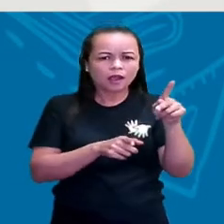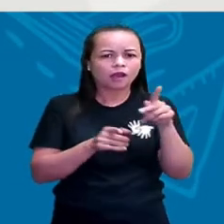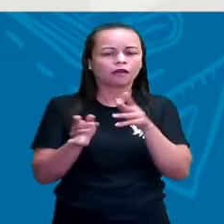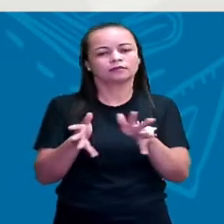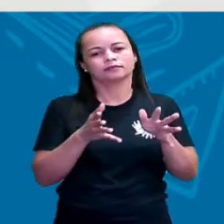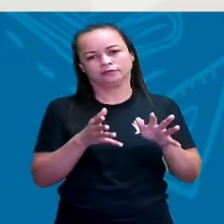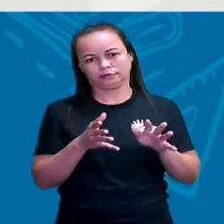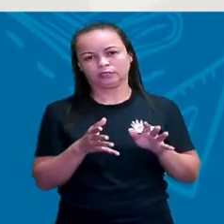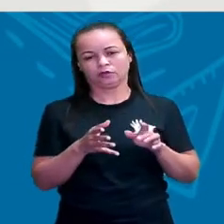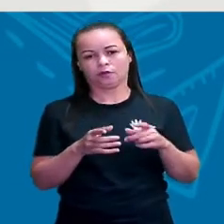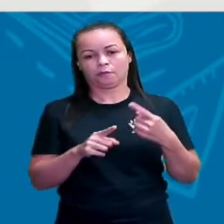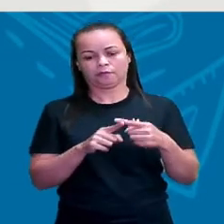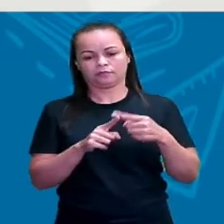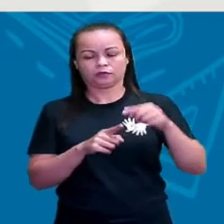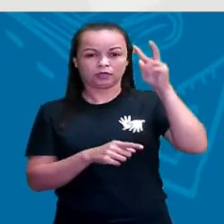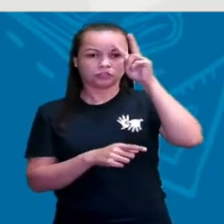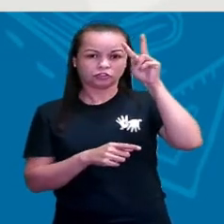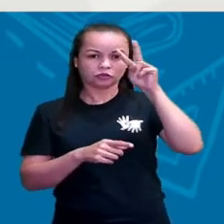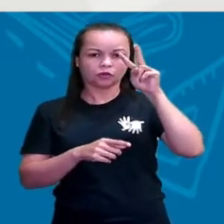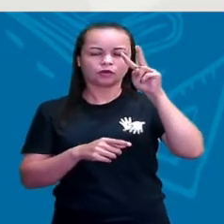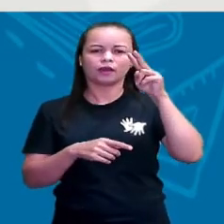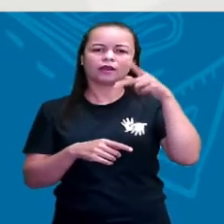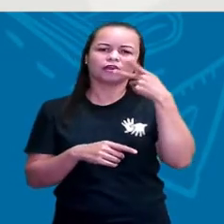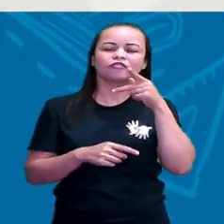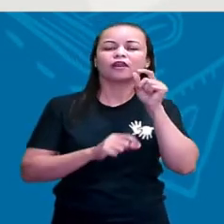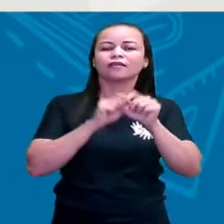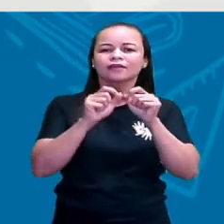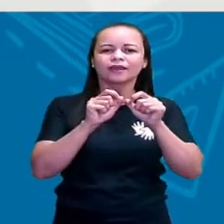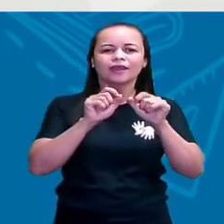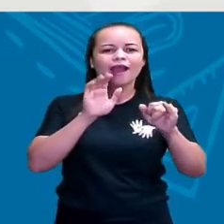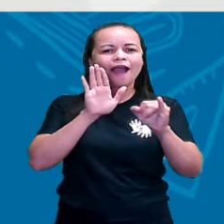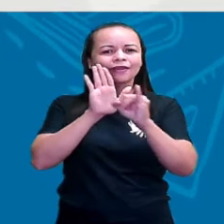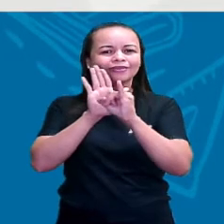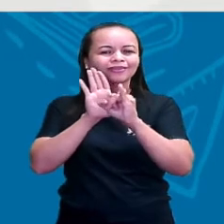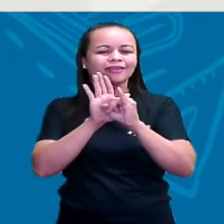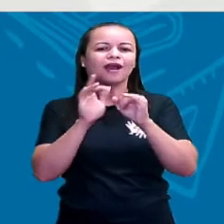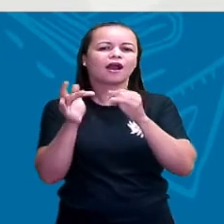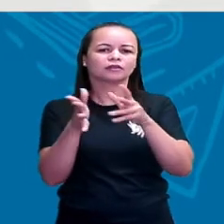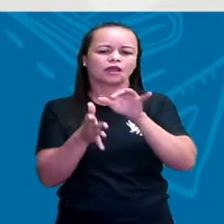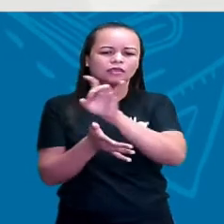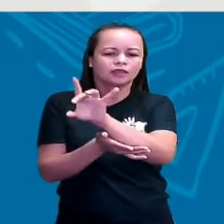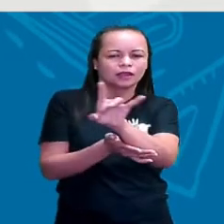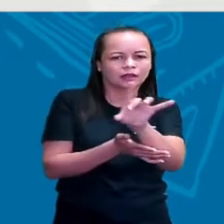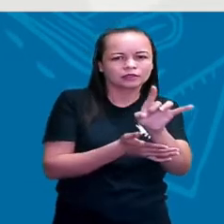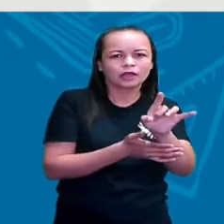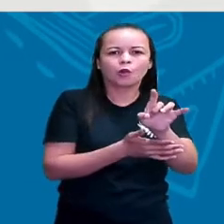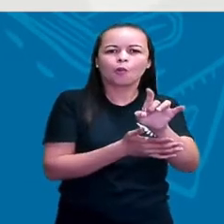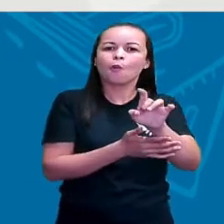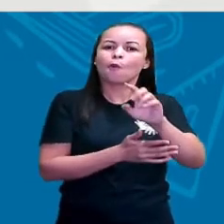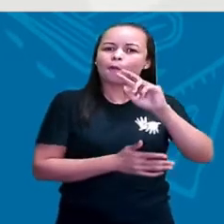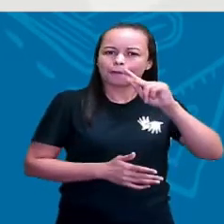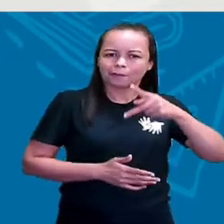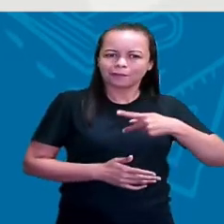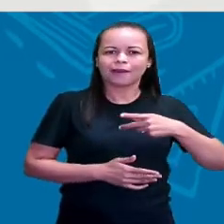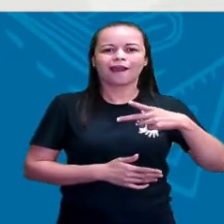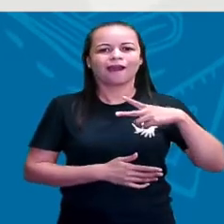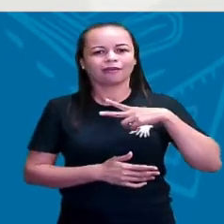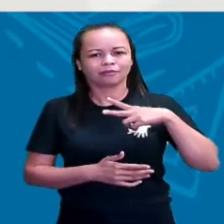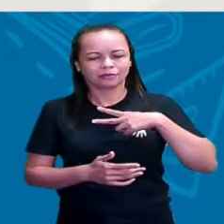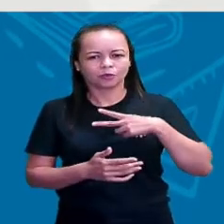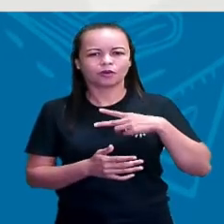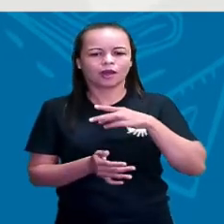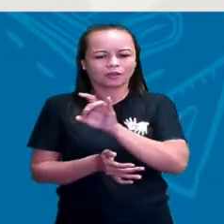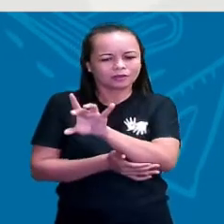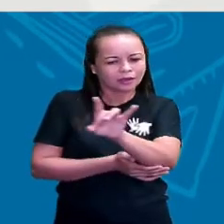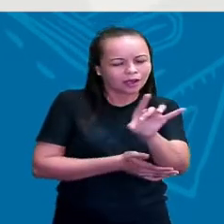Porque a história, ela fala das nossas identidades. E as identidades é aquilo que nos particulariza, é aquilo que nos identifica. Nós